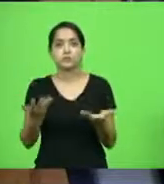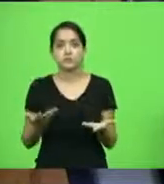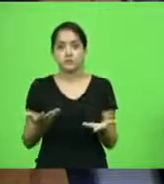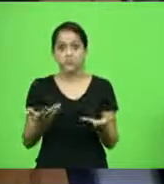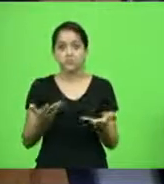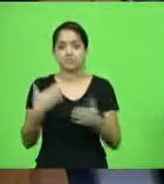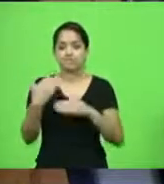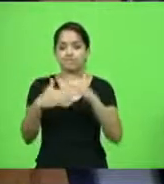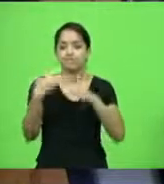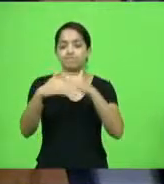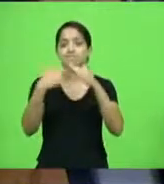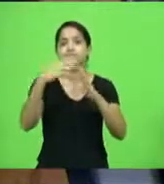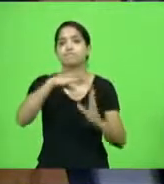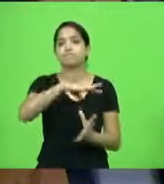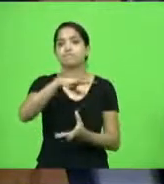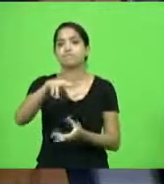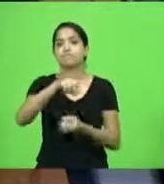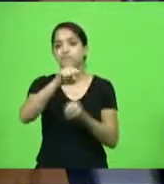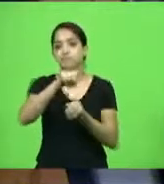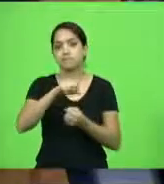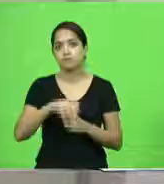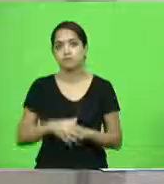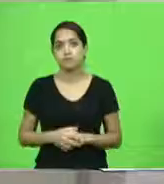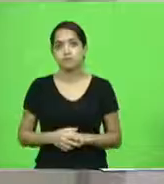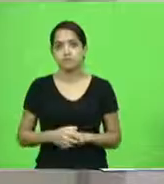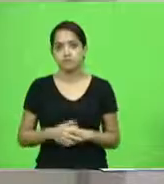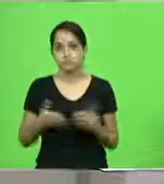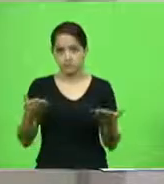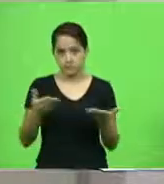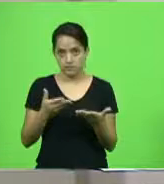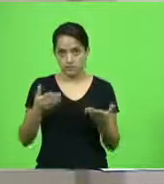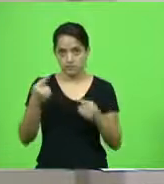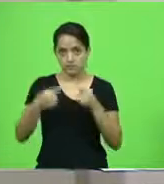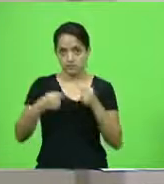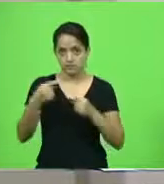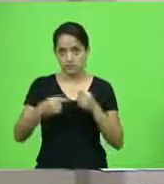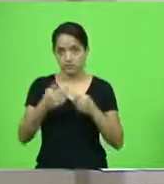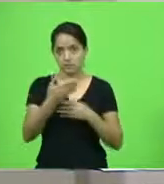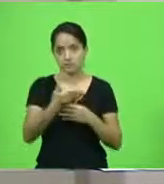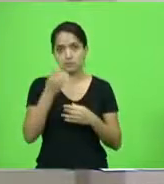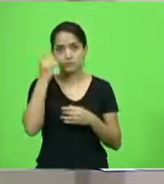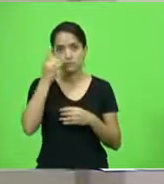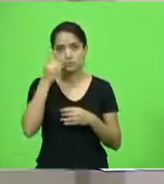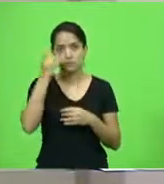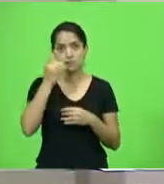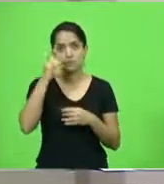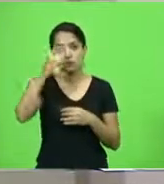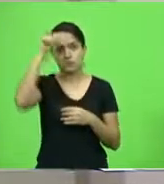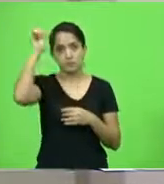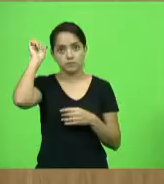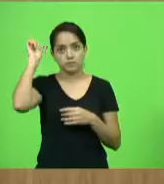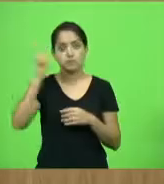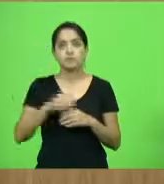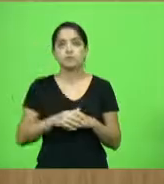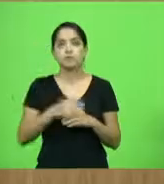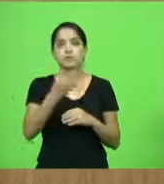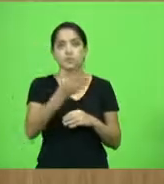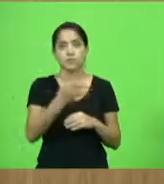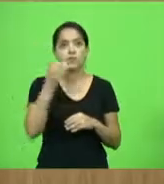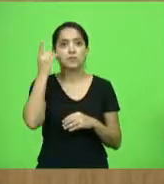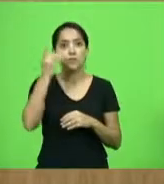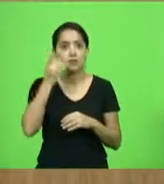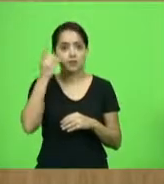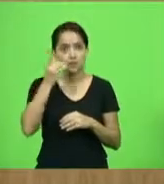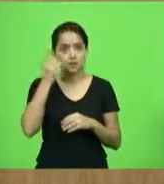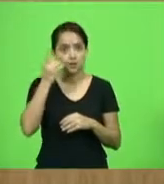desenvolvimento sustentável. Obrigado, presidente. Ainda em discussão, deputado Sargento Lima. Gostaria de parabenizar o deputado Marcos Machado pela